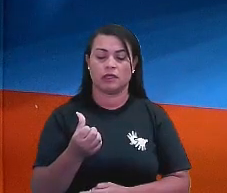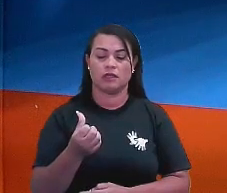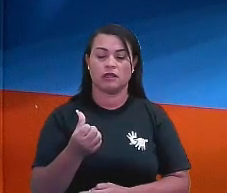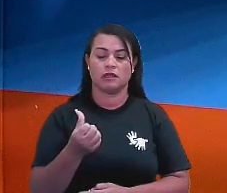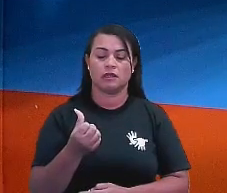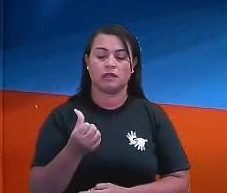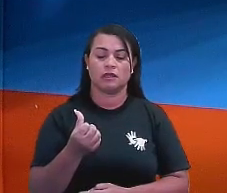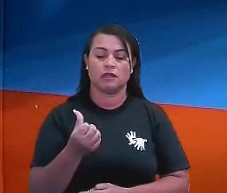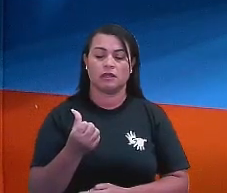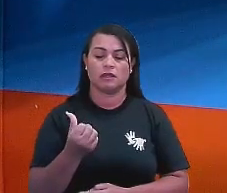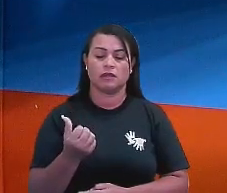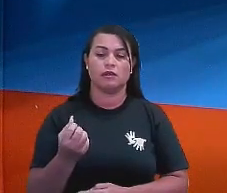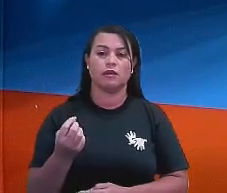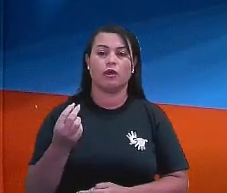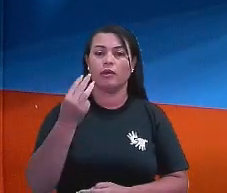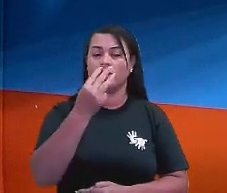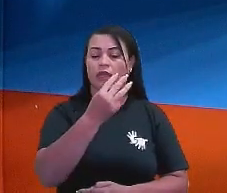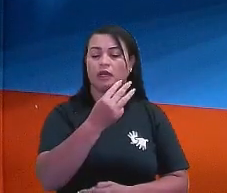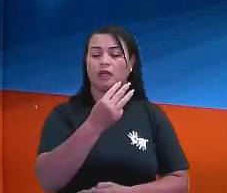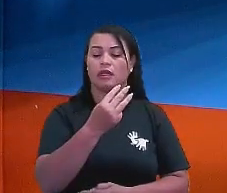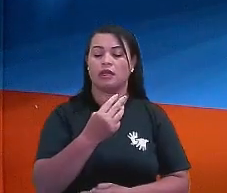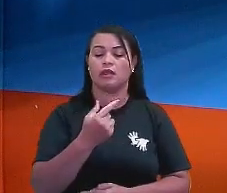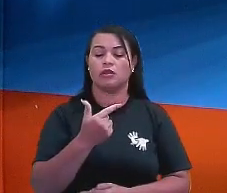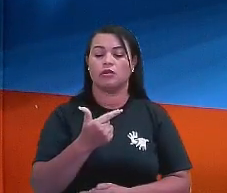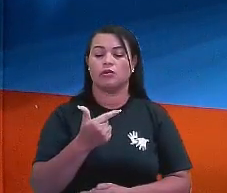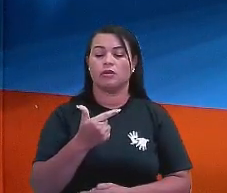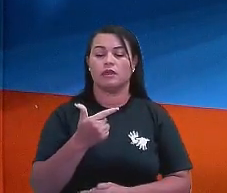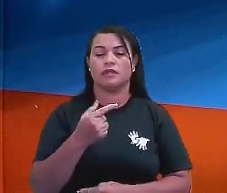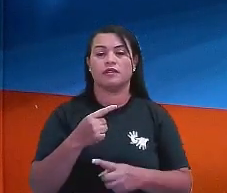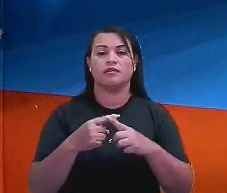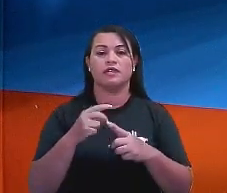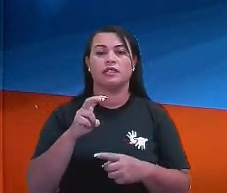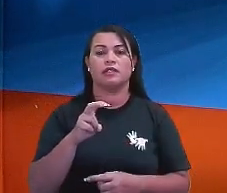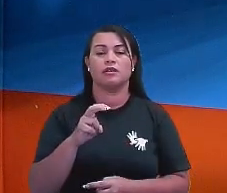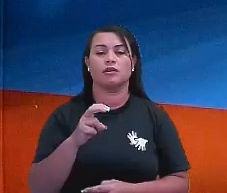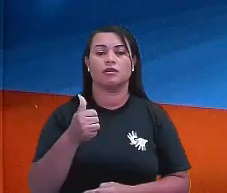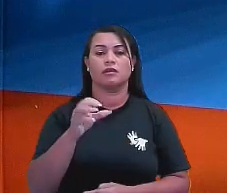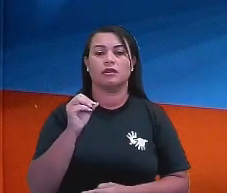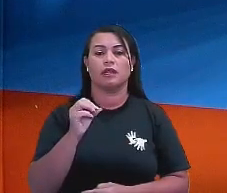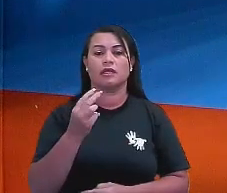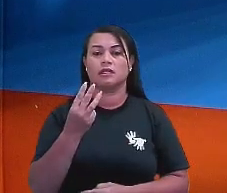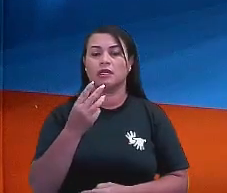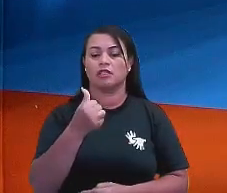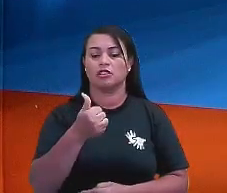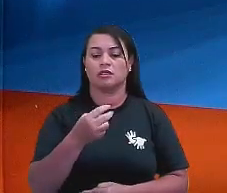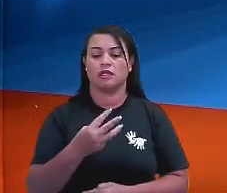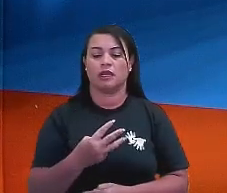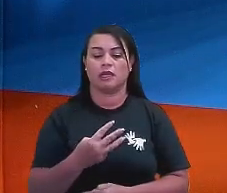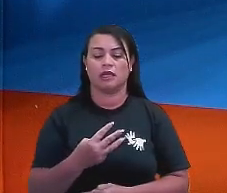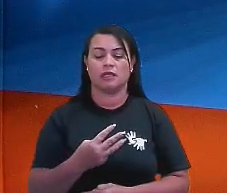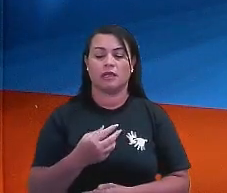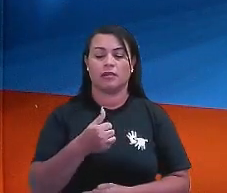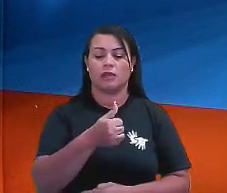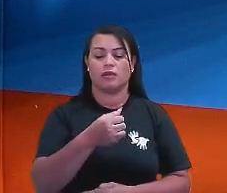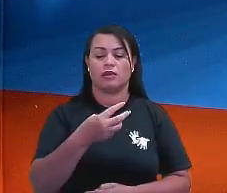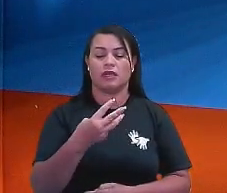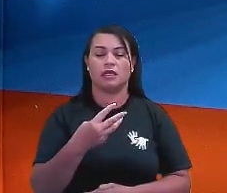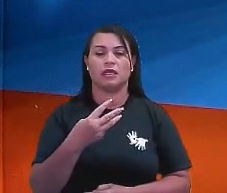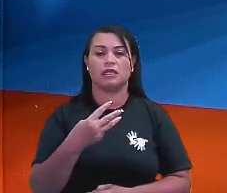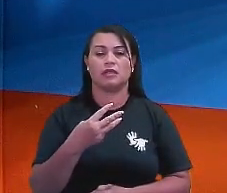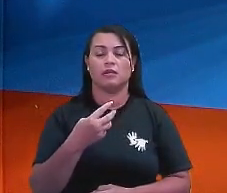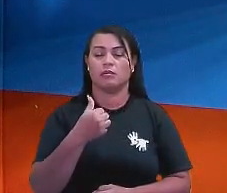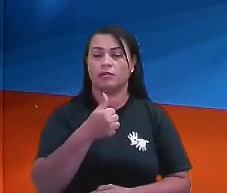aparecendo. Sobre 3. 2 vezes 5, 10. E 3, 13. Eu teria aqui 1.360.